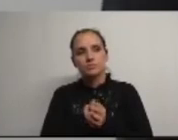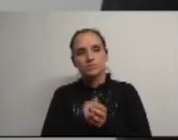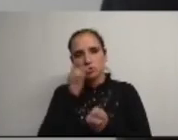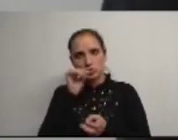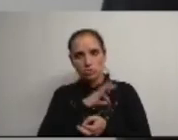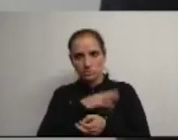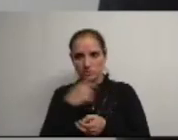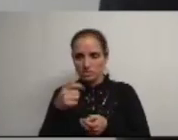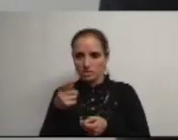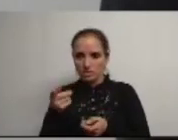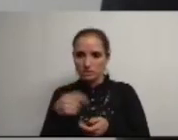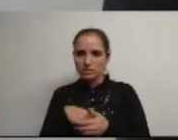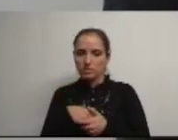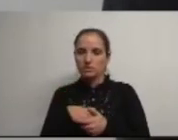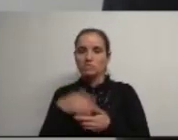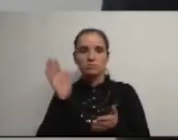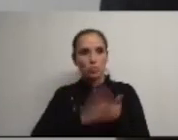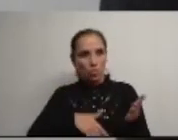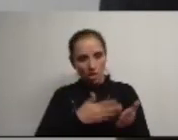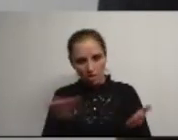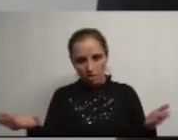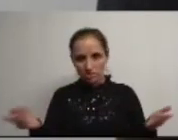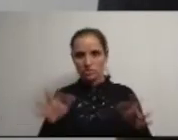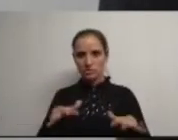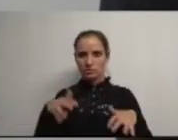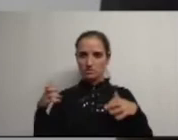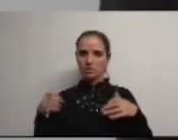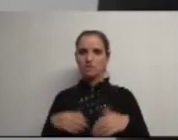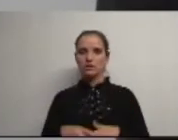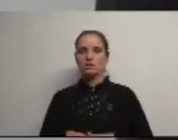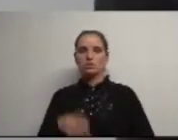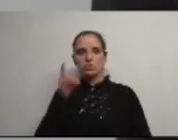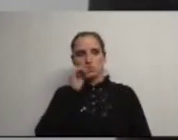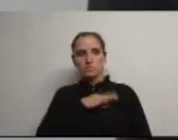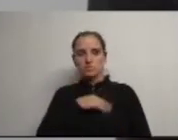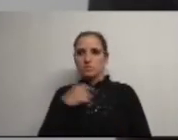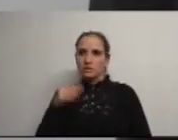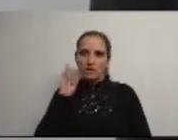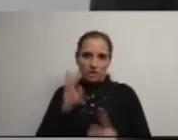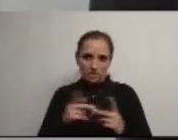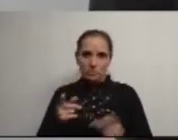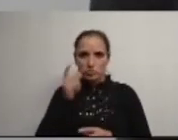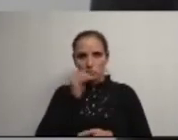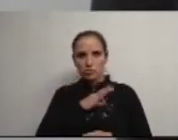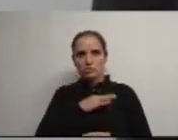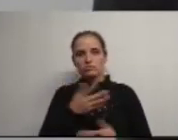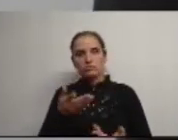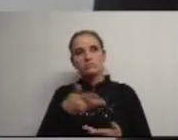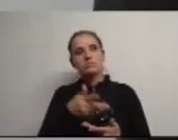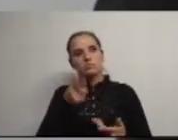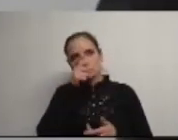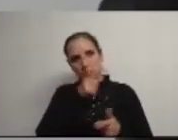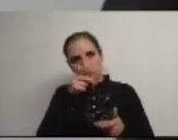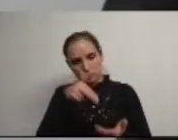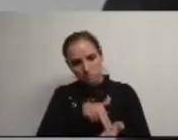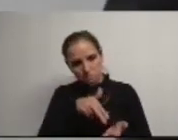Presidente da Assembleia Municipal de Águeda caros colegas membros desta Assembleia Municipal Sr. Presidente da Câmara e Srs. Vereadores excelente e Simo Público